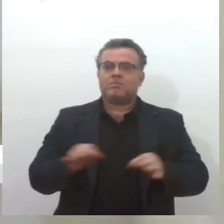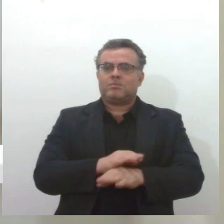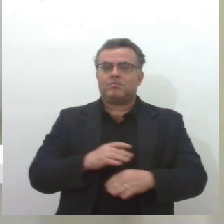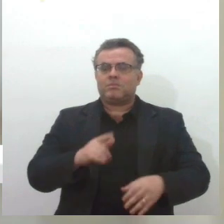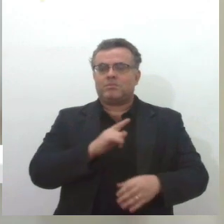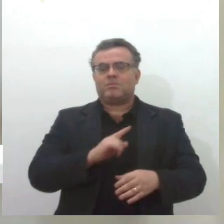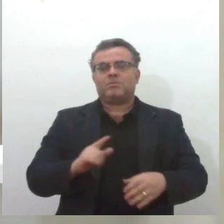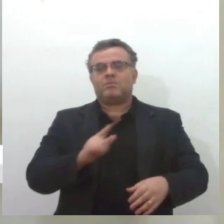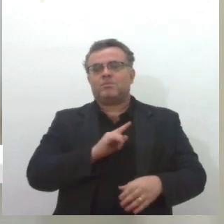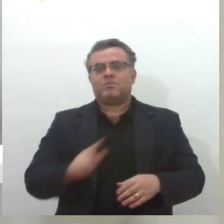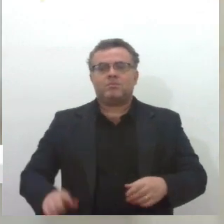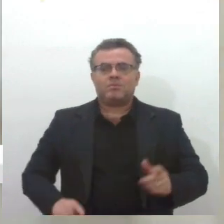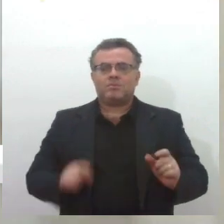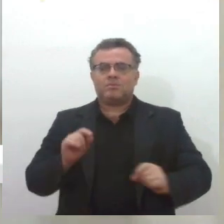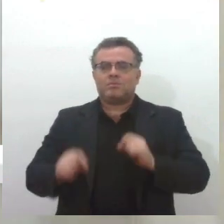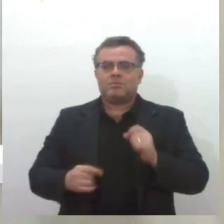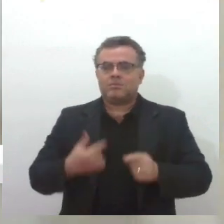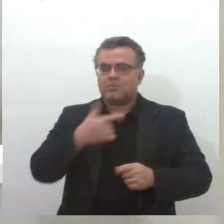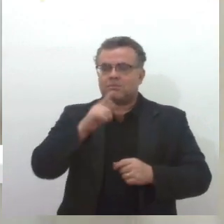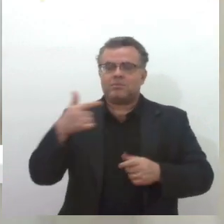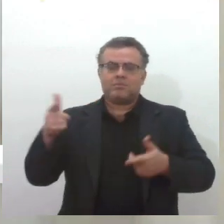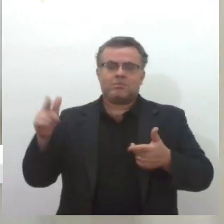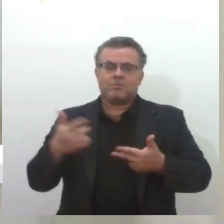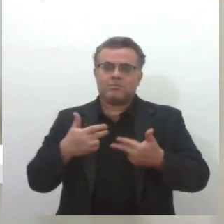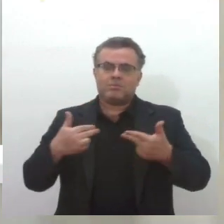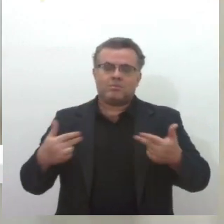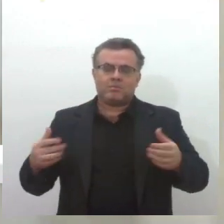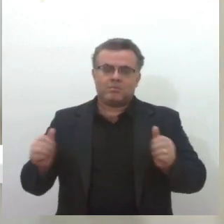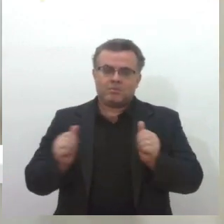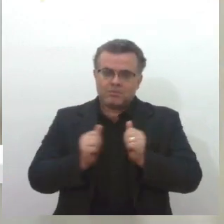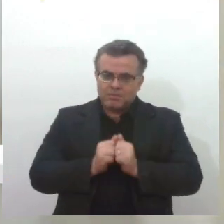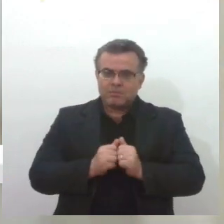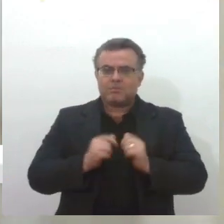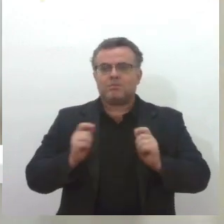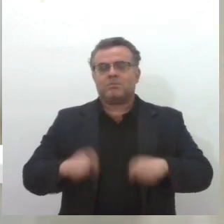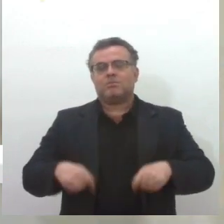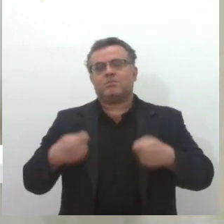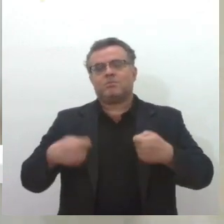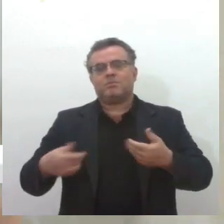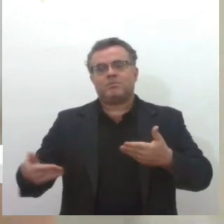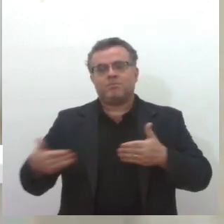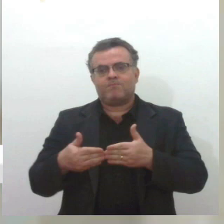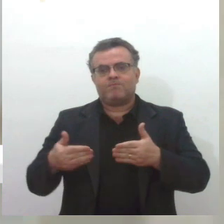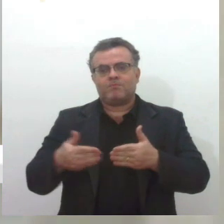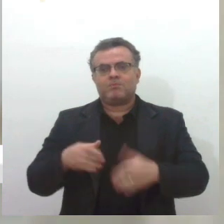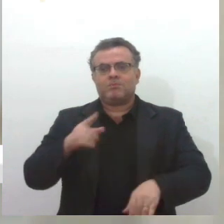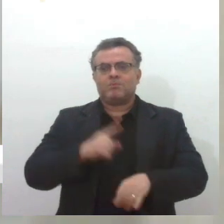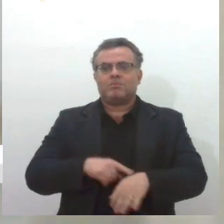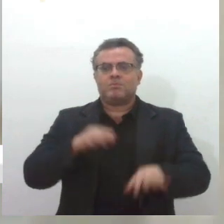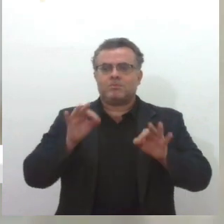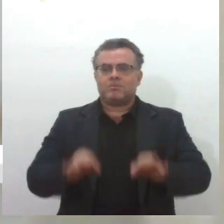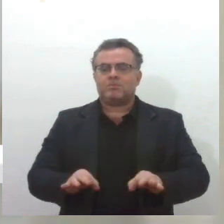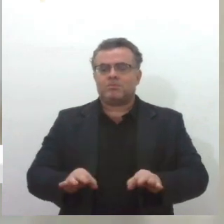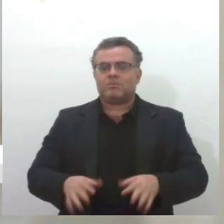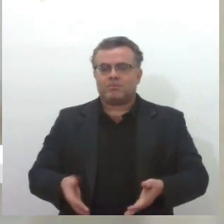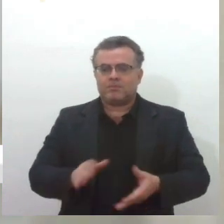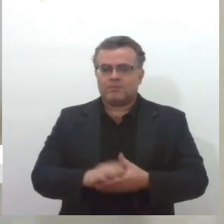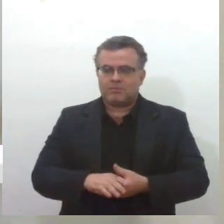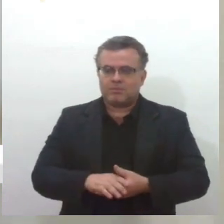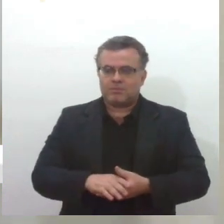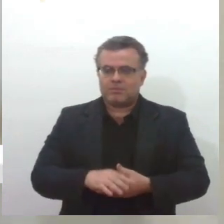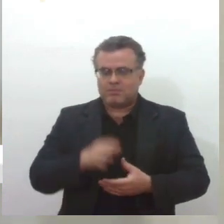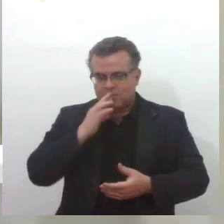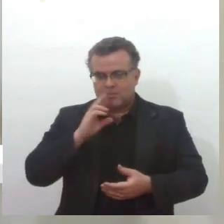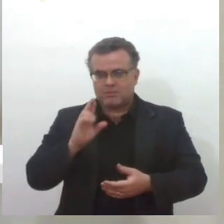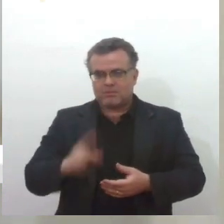do Estado. Então, são outras variáveis que estão envolvidas e que precisam estar em consonância no momento certo, na hora certa. Exato. Então,